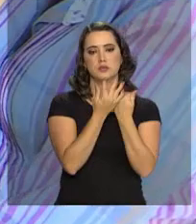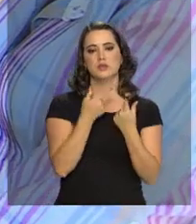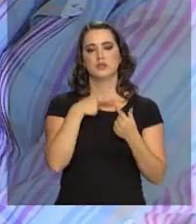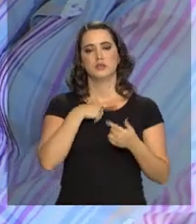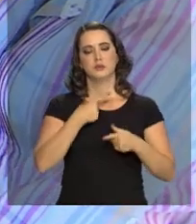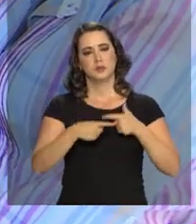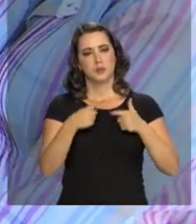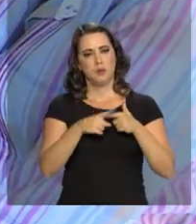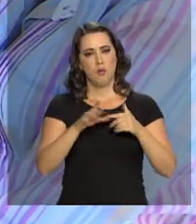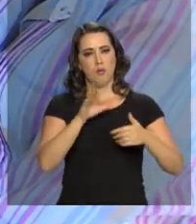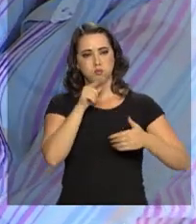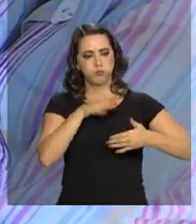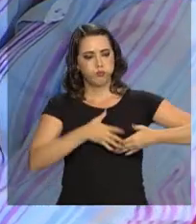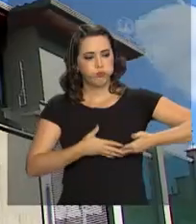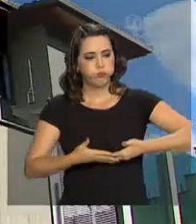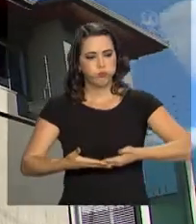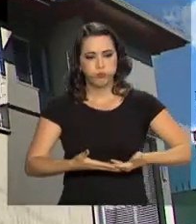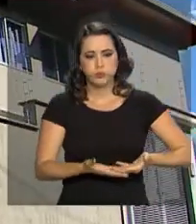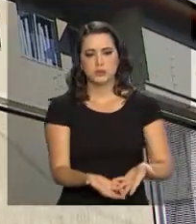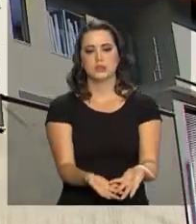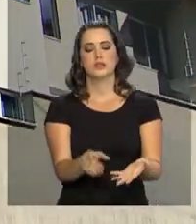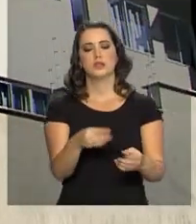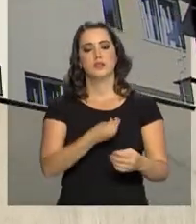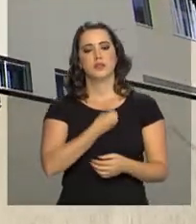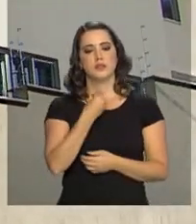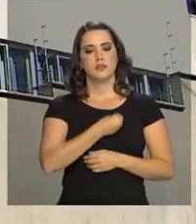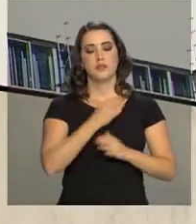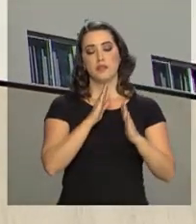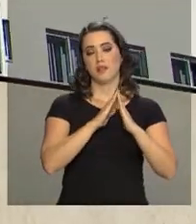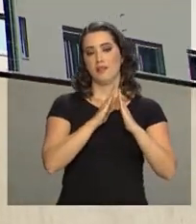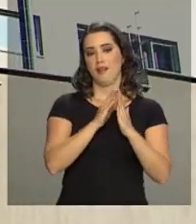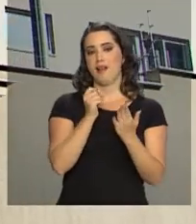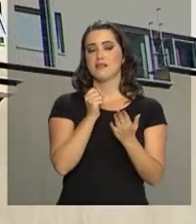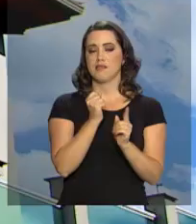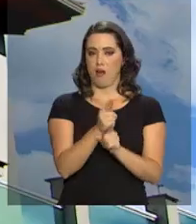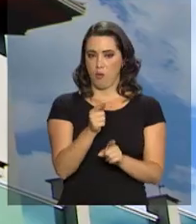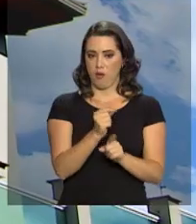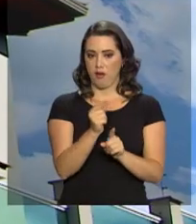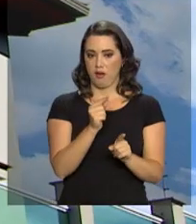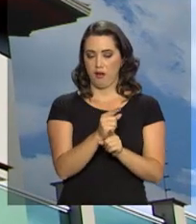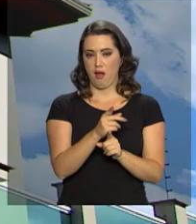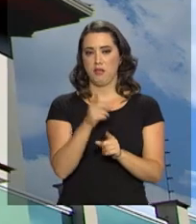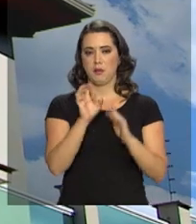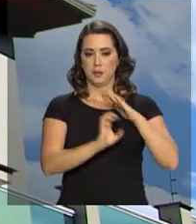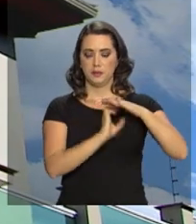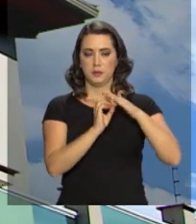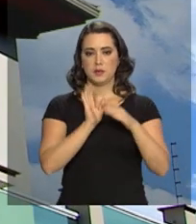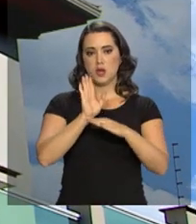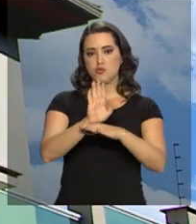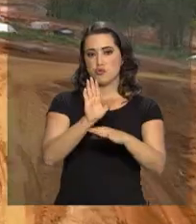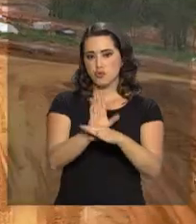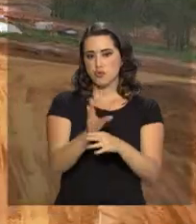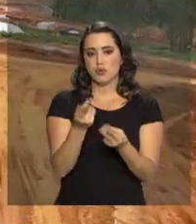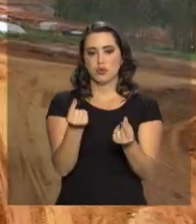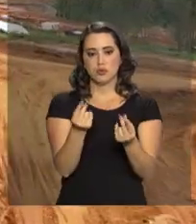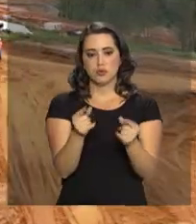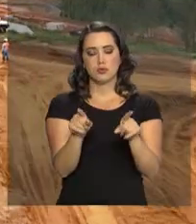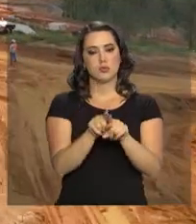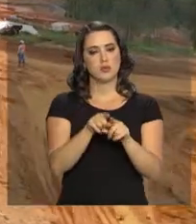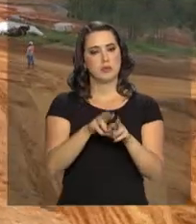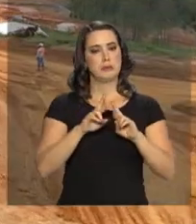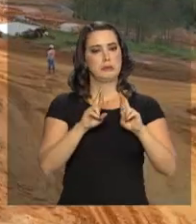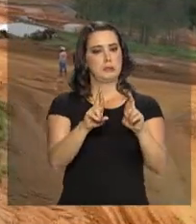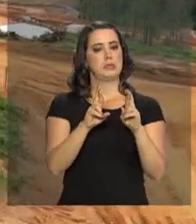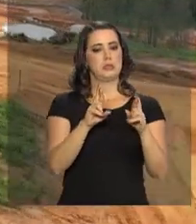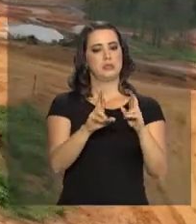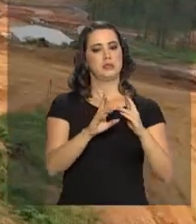atingidas pelo rompimento da barragem vivem em moradias alugadas pela mineradora. Recebem um auxílio mensal e aguardam o